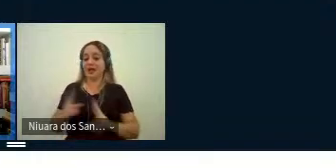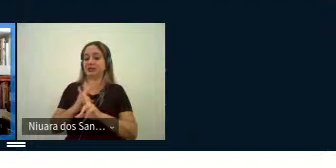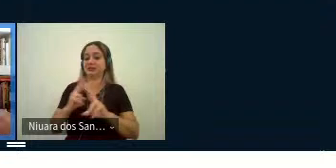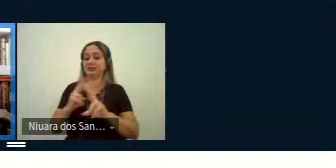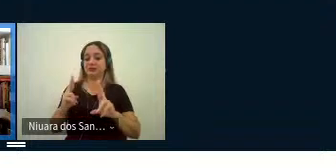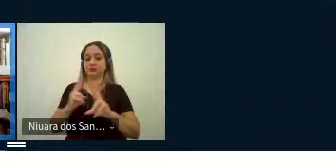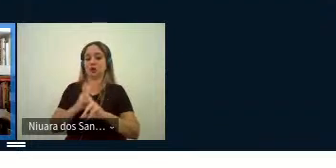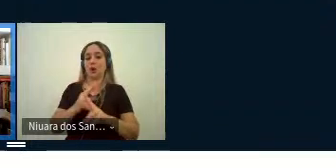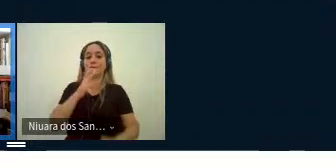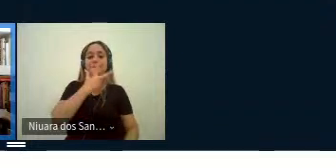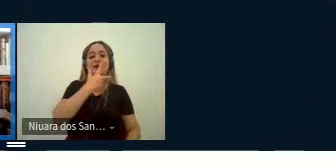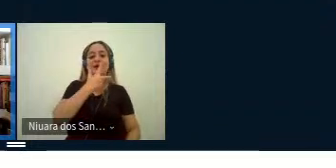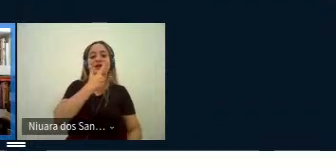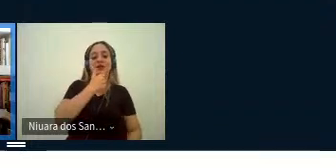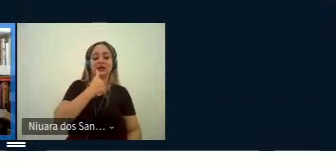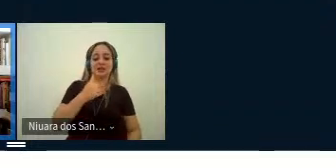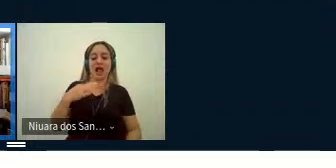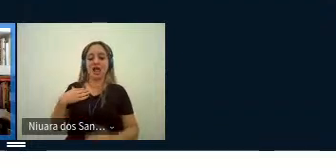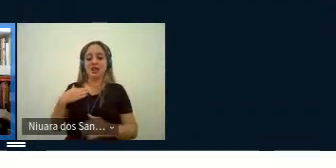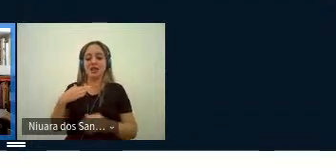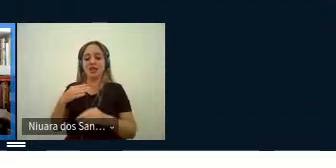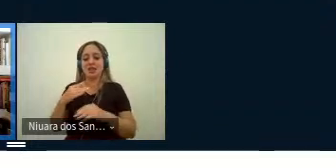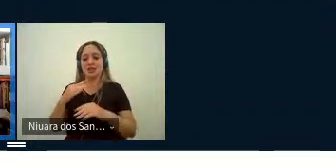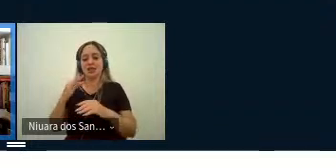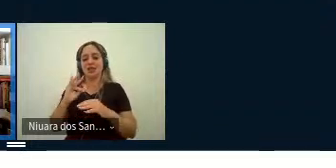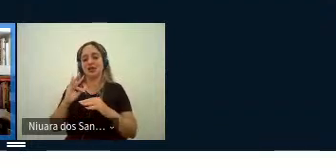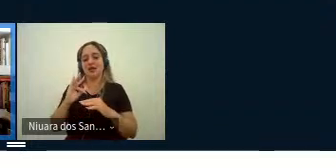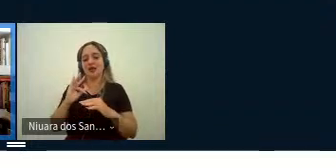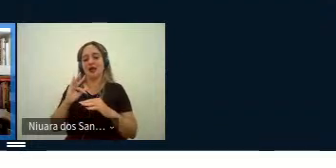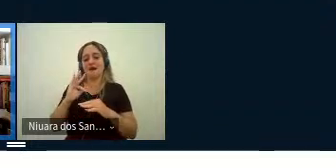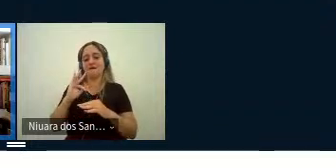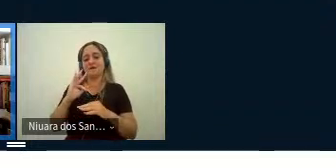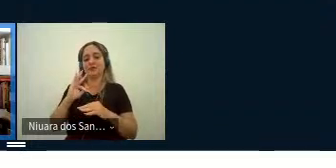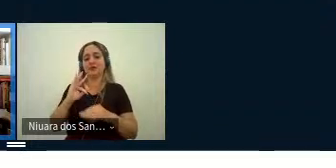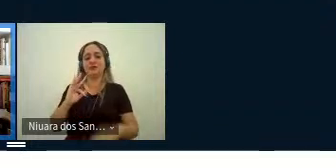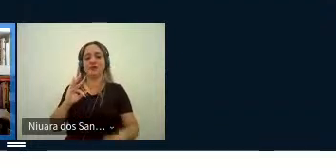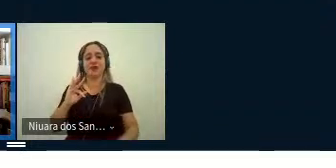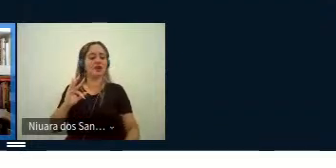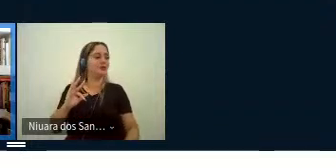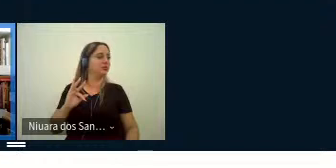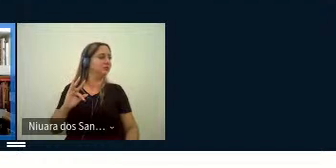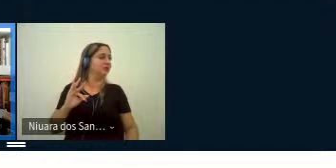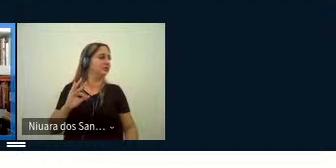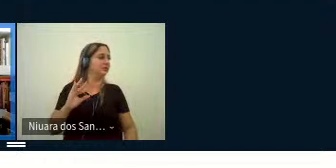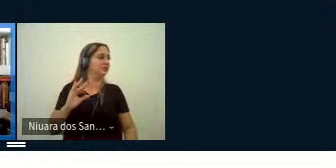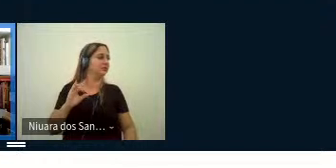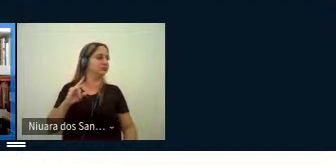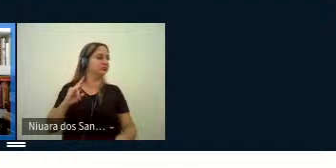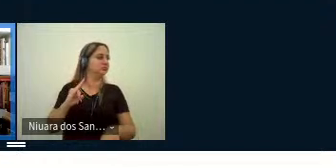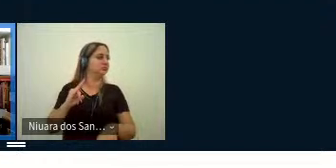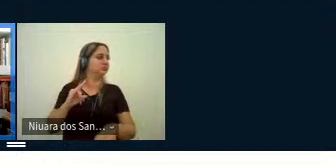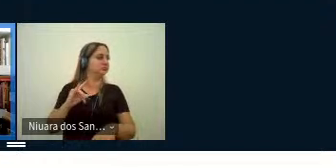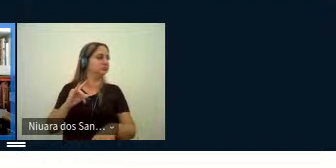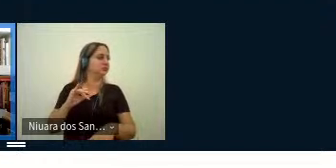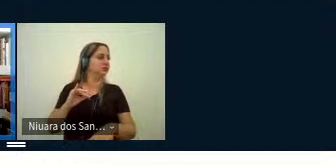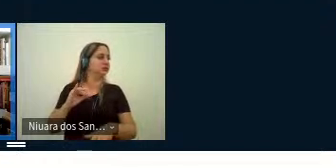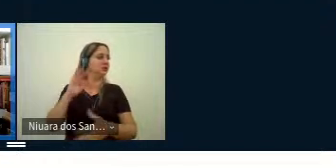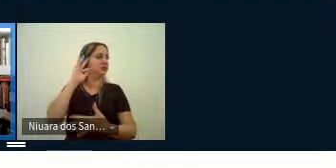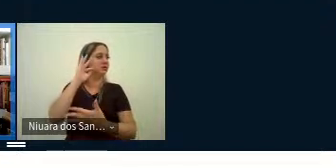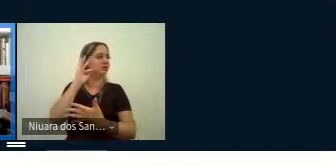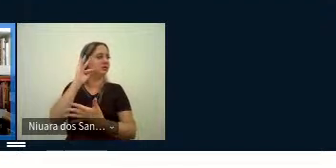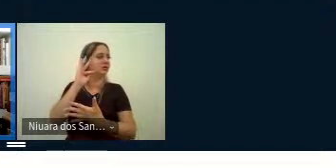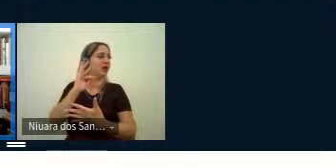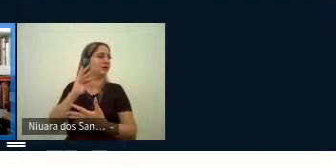entre beleza e fidelidade né pra ser bela e aceita entre o público leitor naquela época a tradução